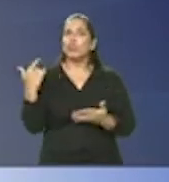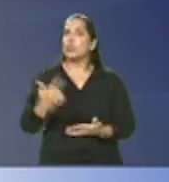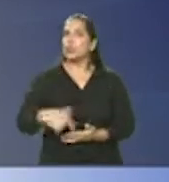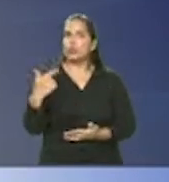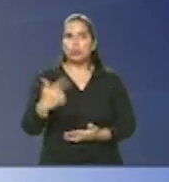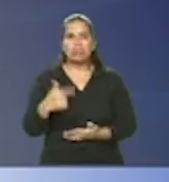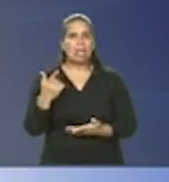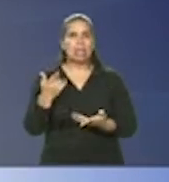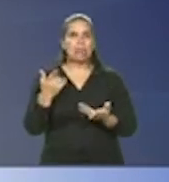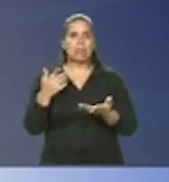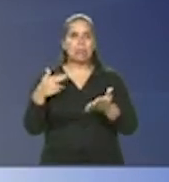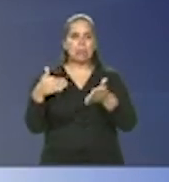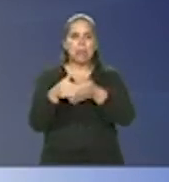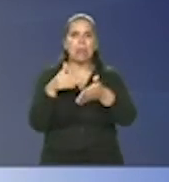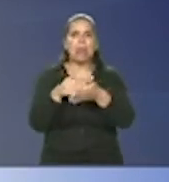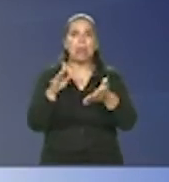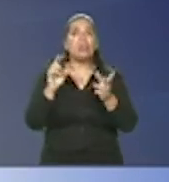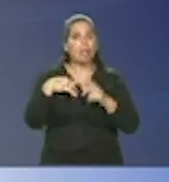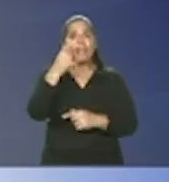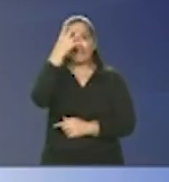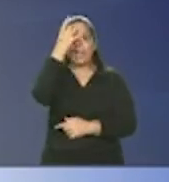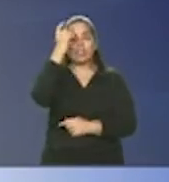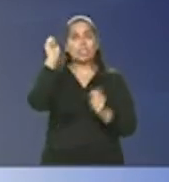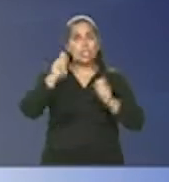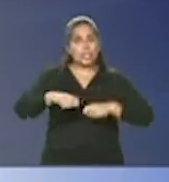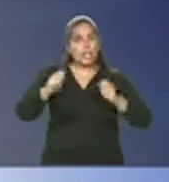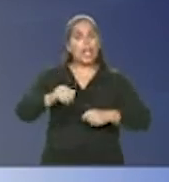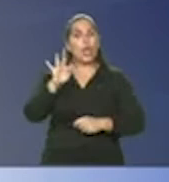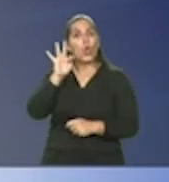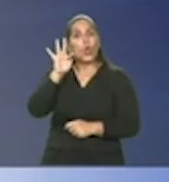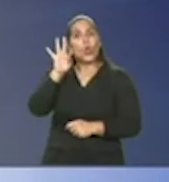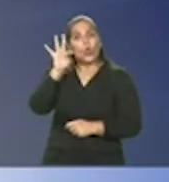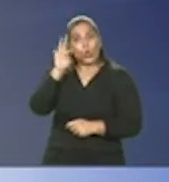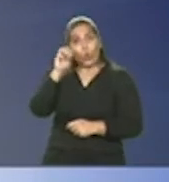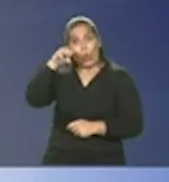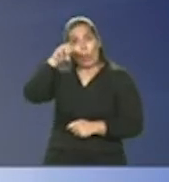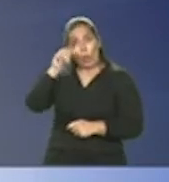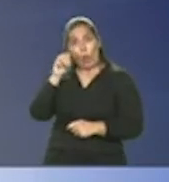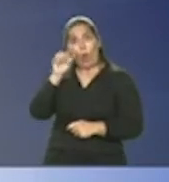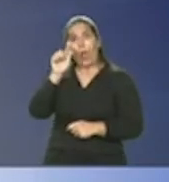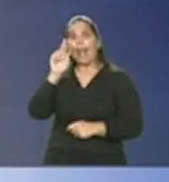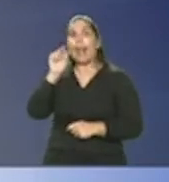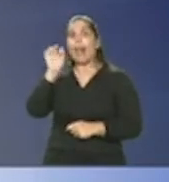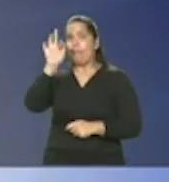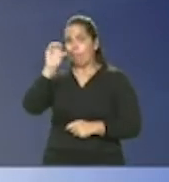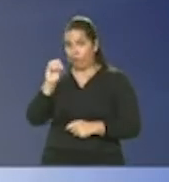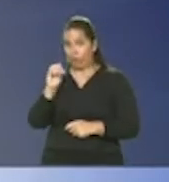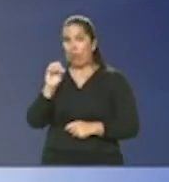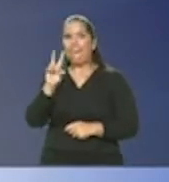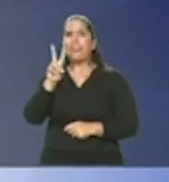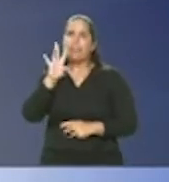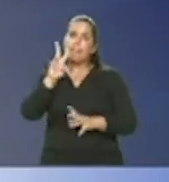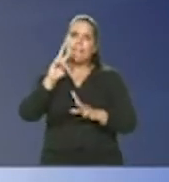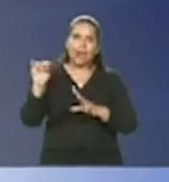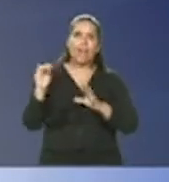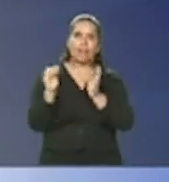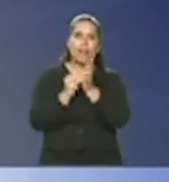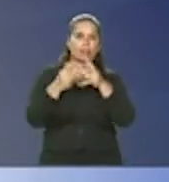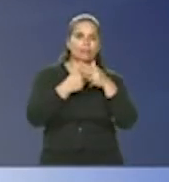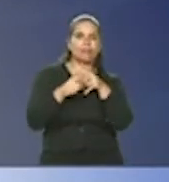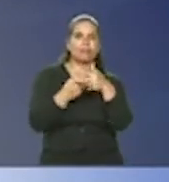restrição nenhuma aliás a gente tem facilidade para fazer exame de tomógrafo na rede ainda vai instalar novos que ainda estão